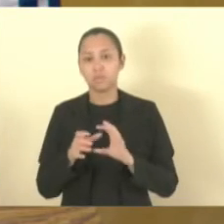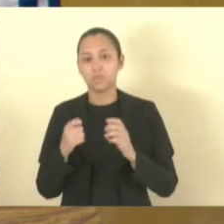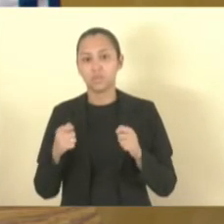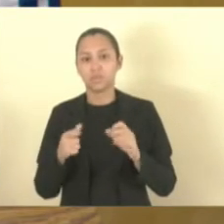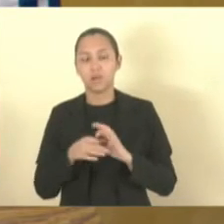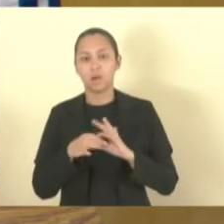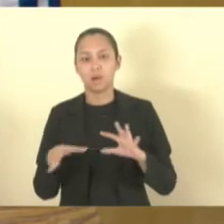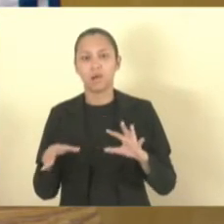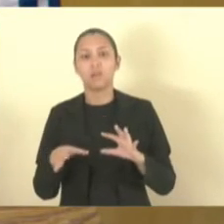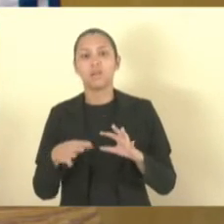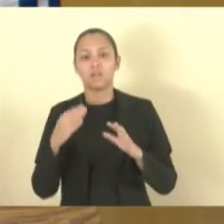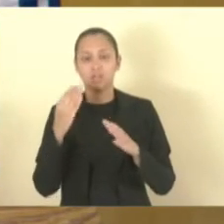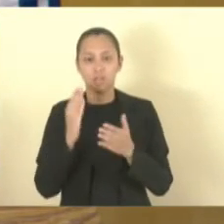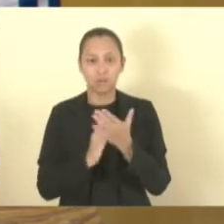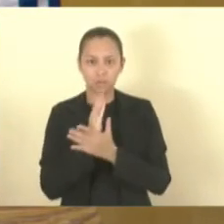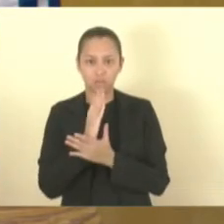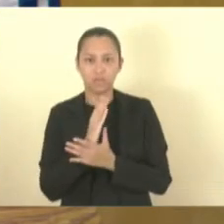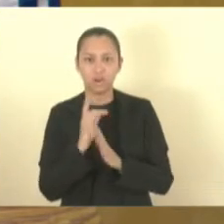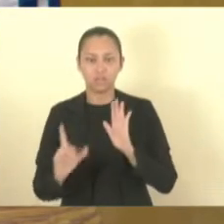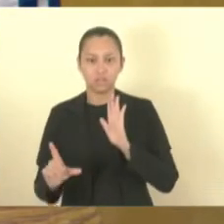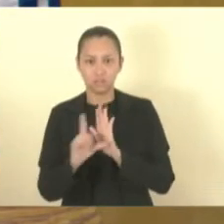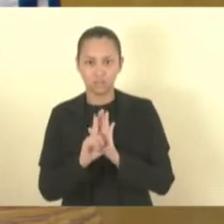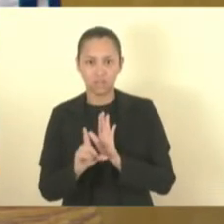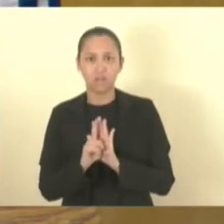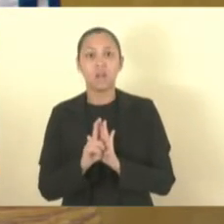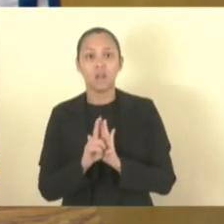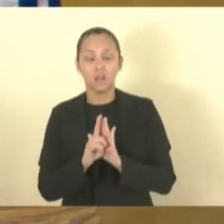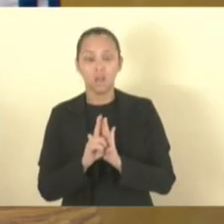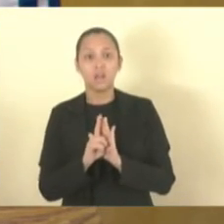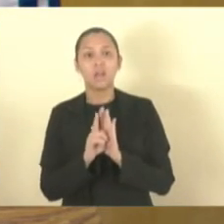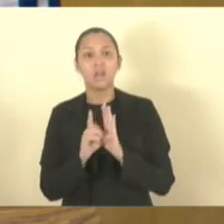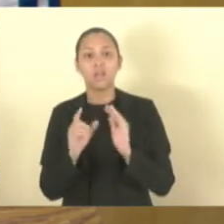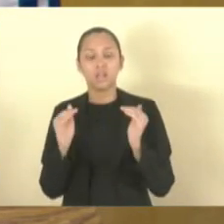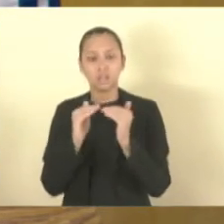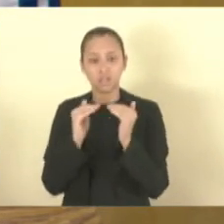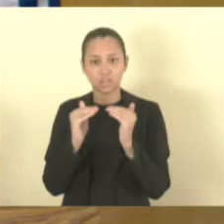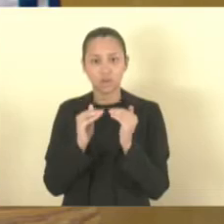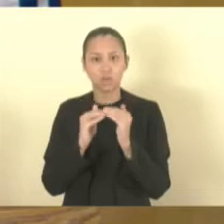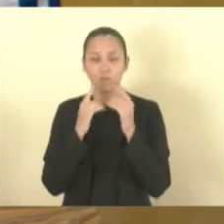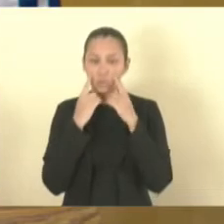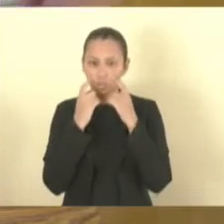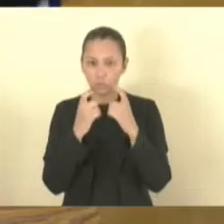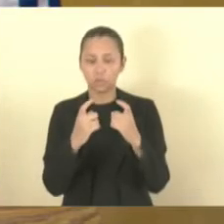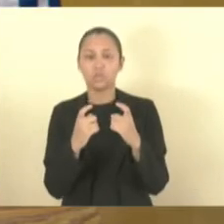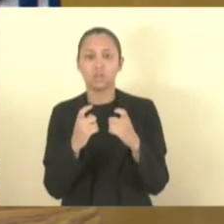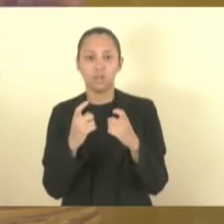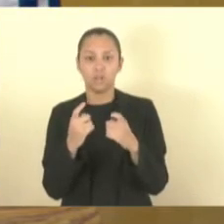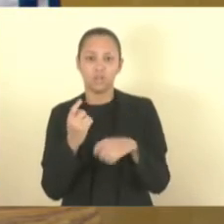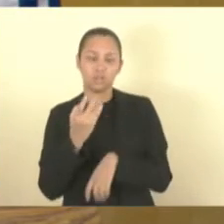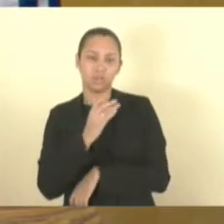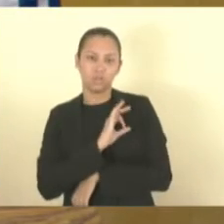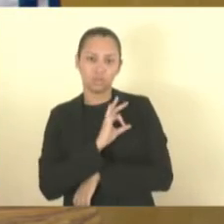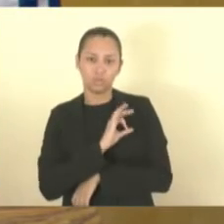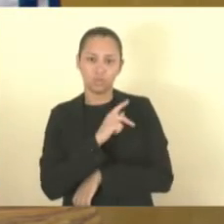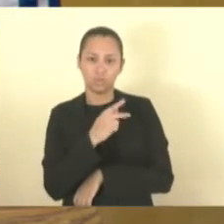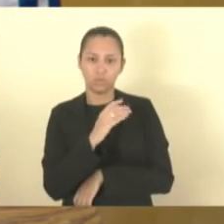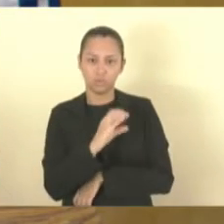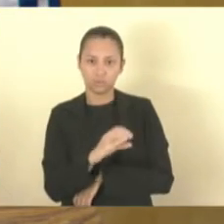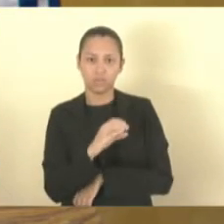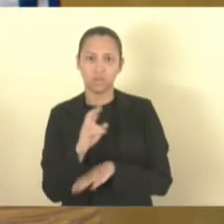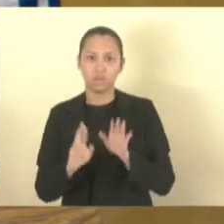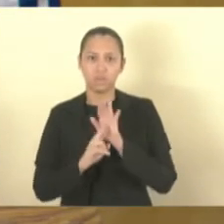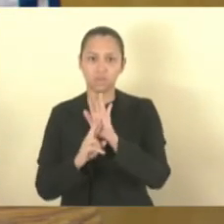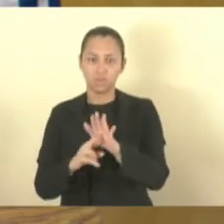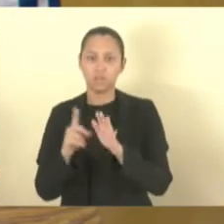aprovado essa legislação que vai de encontro aos interesses de nossos queridos policiais civis representados aqui pelo nosso